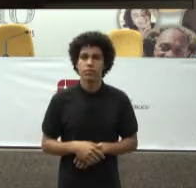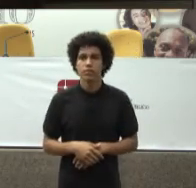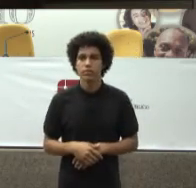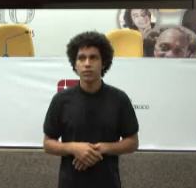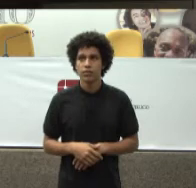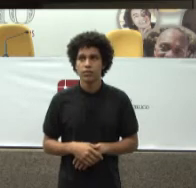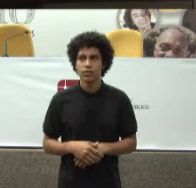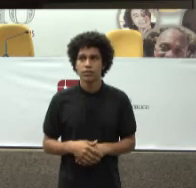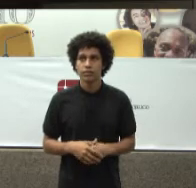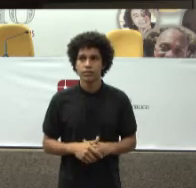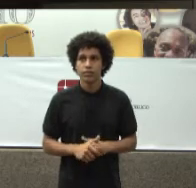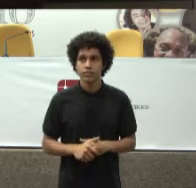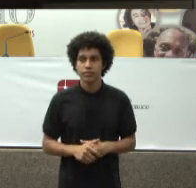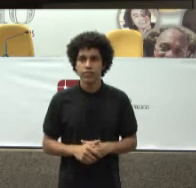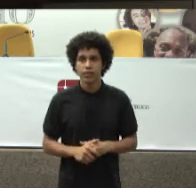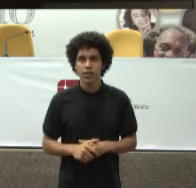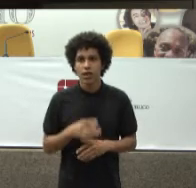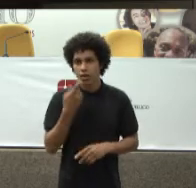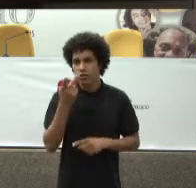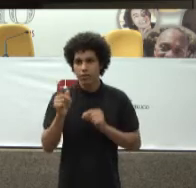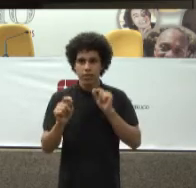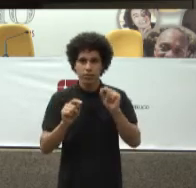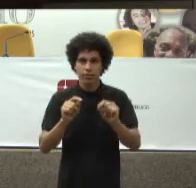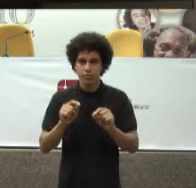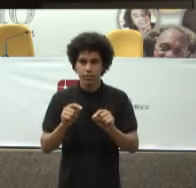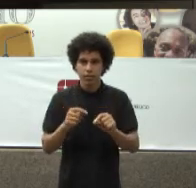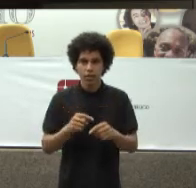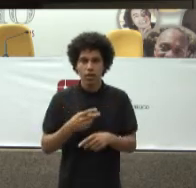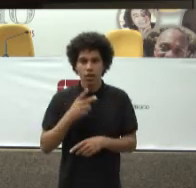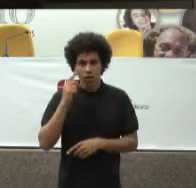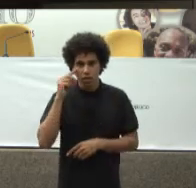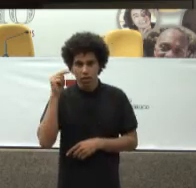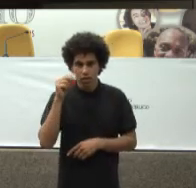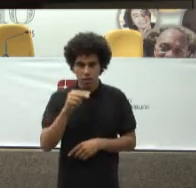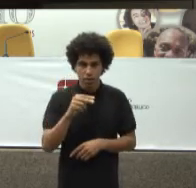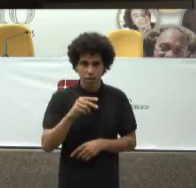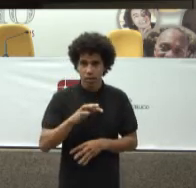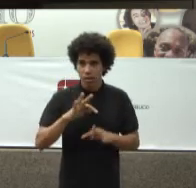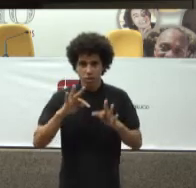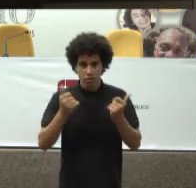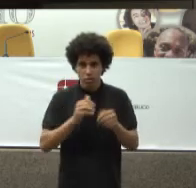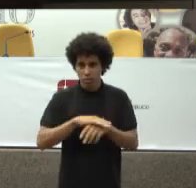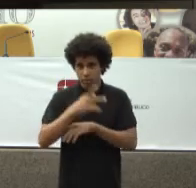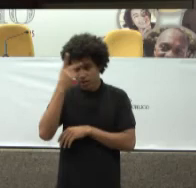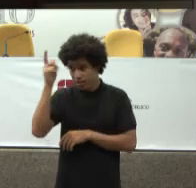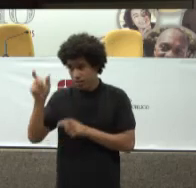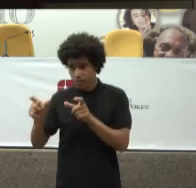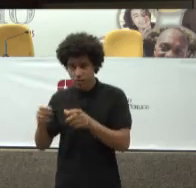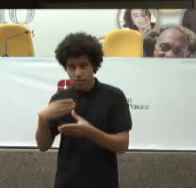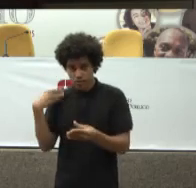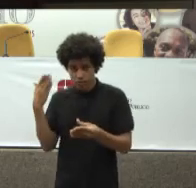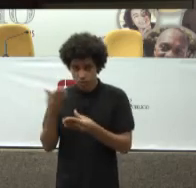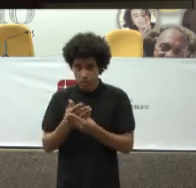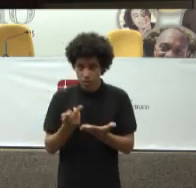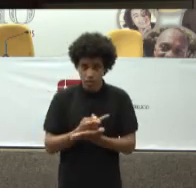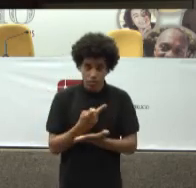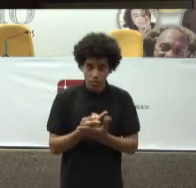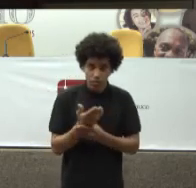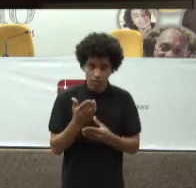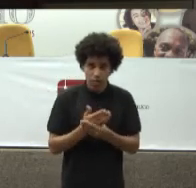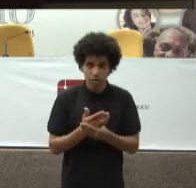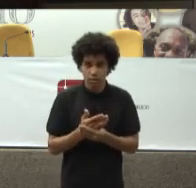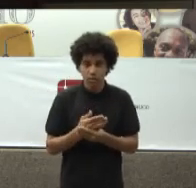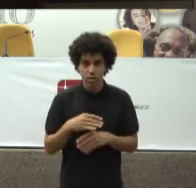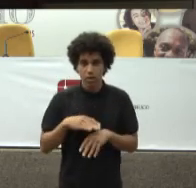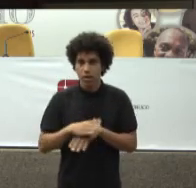paradigma Do STF Sobre saúde Ele falou Olha Na quase totalidade Dos casos É apenas A determinação judicial Do efetivo cumprimento Da